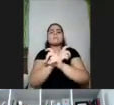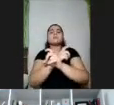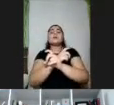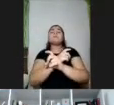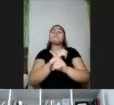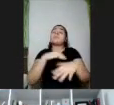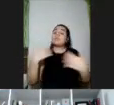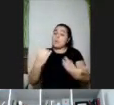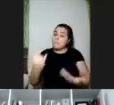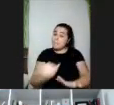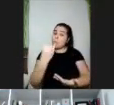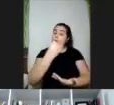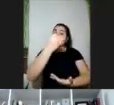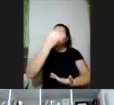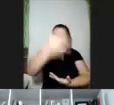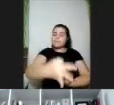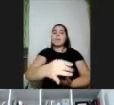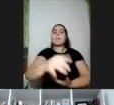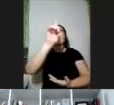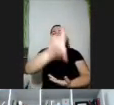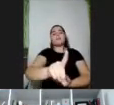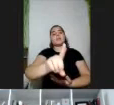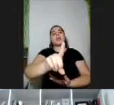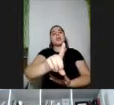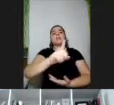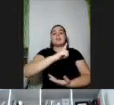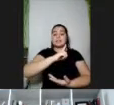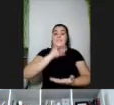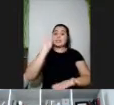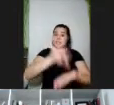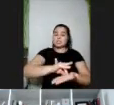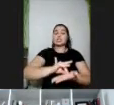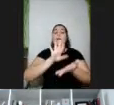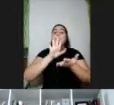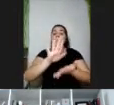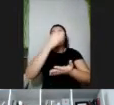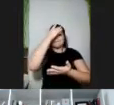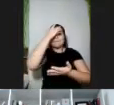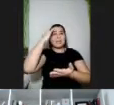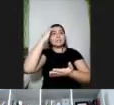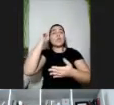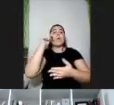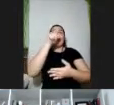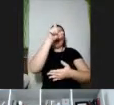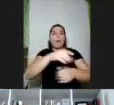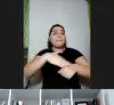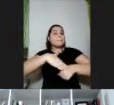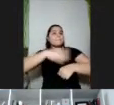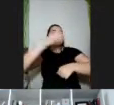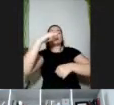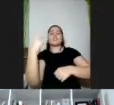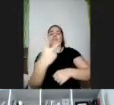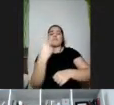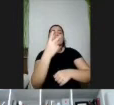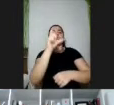possa afirmar que a deficiência existe, mas que a pessoa é muito mais do que isso, do que a sua deficiência,